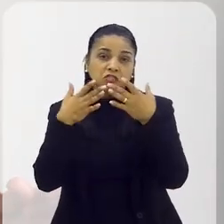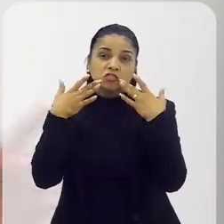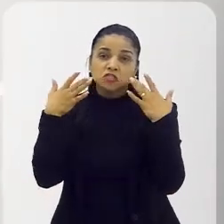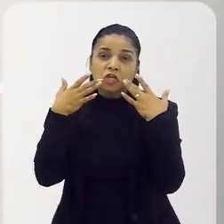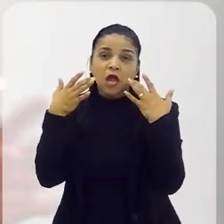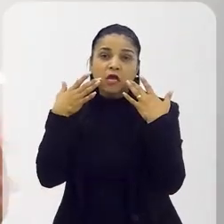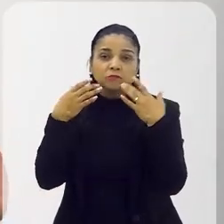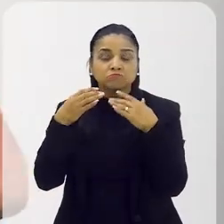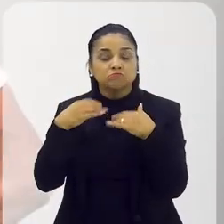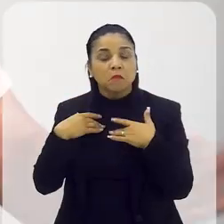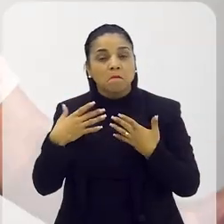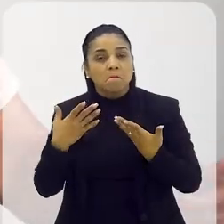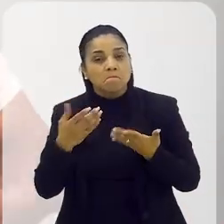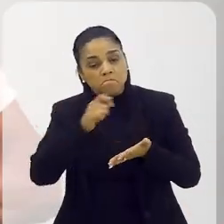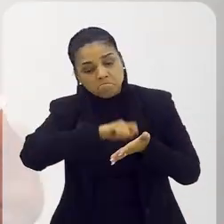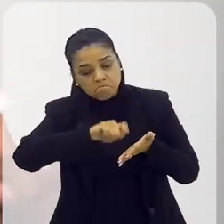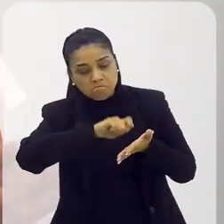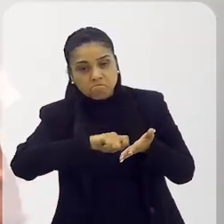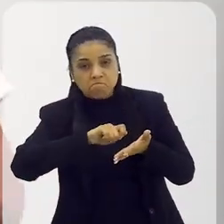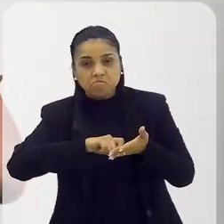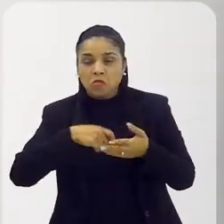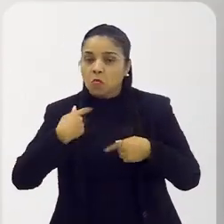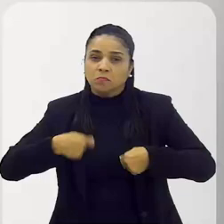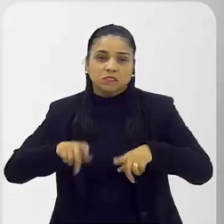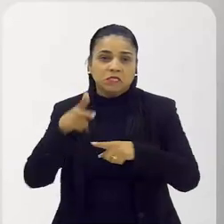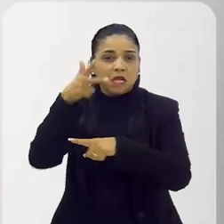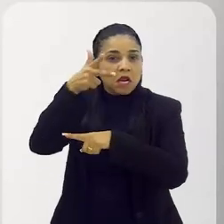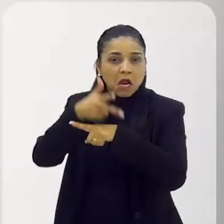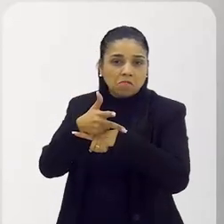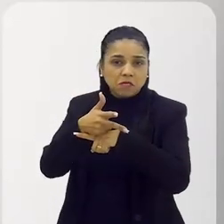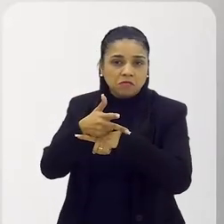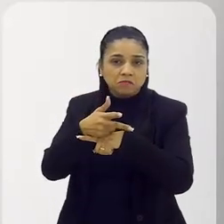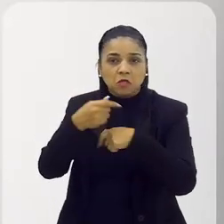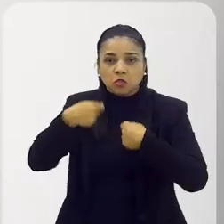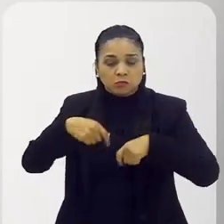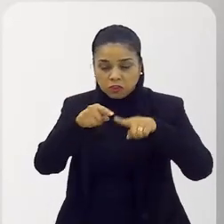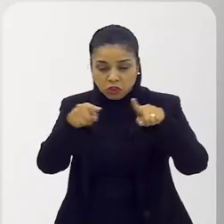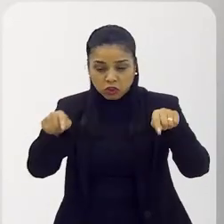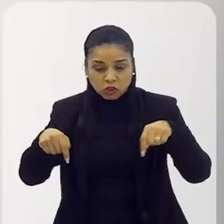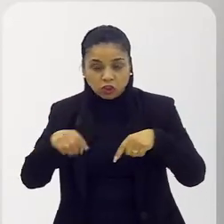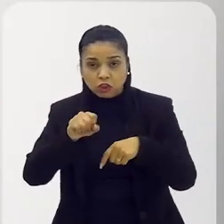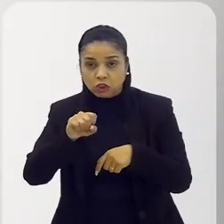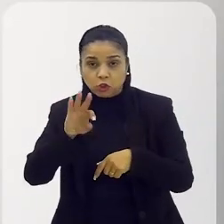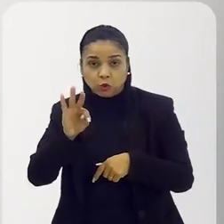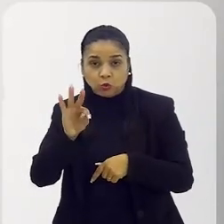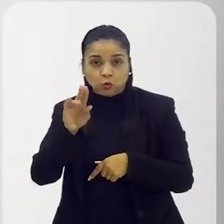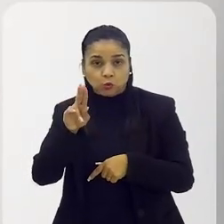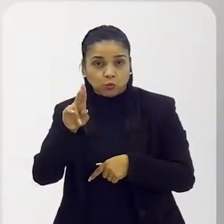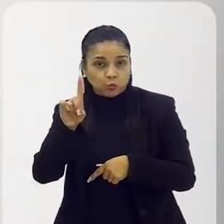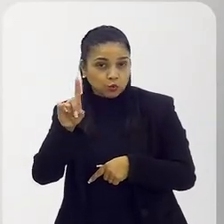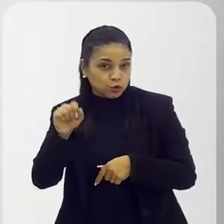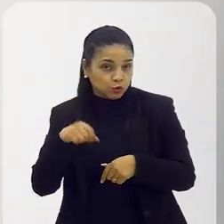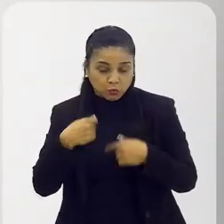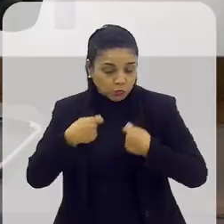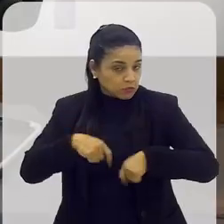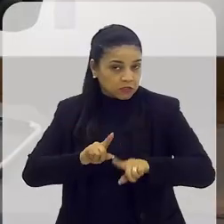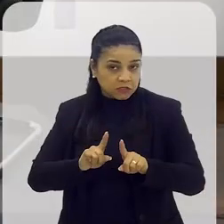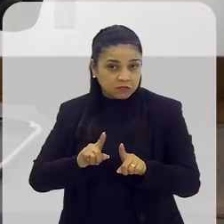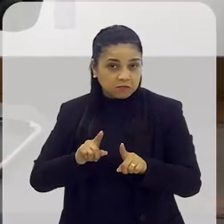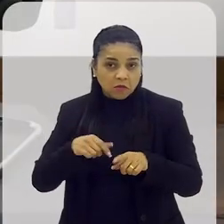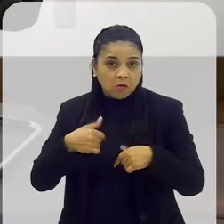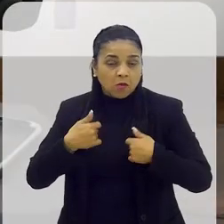teatro e fazer uma peça, eu e você. A gente não precisa de câmera, a gente não precisa de estúdio, a gente não precisa de